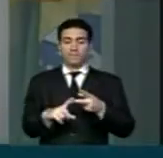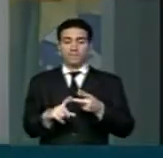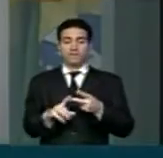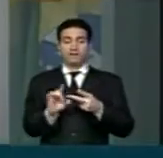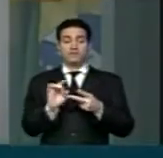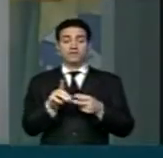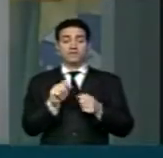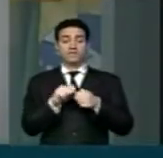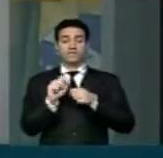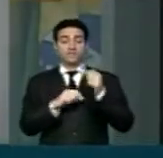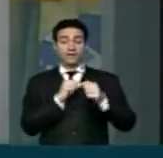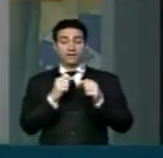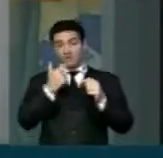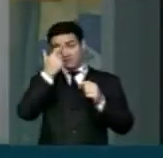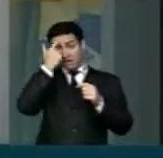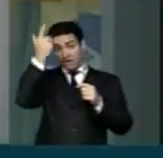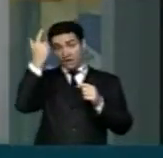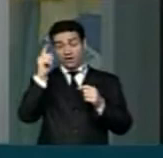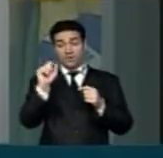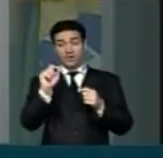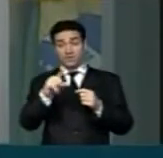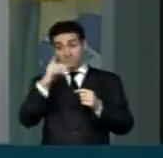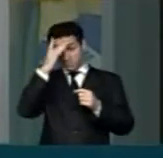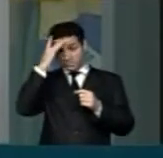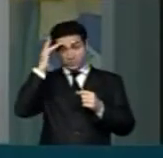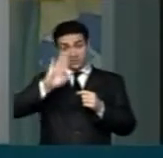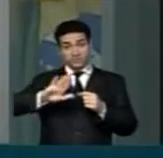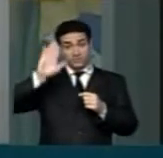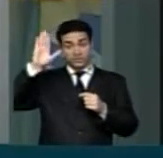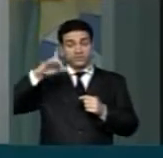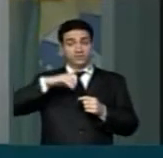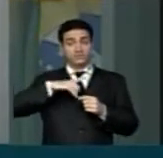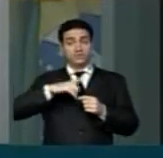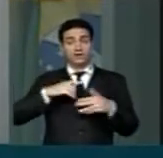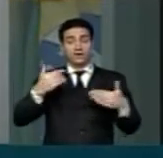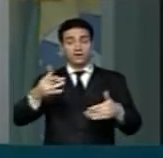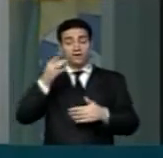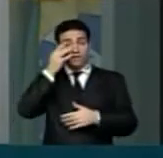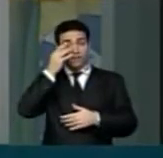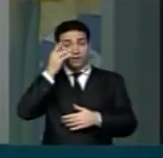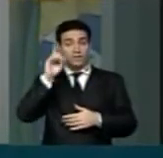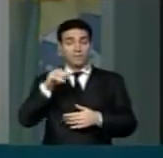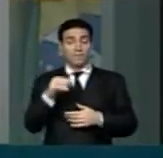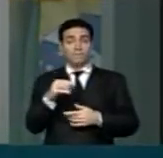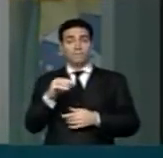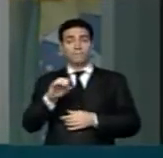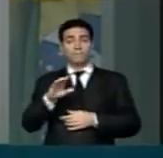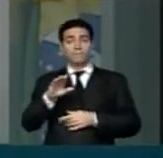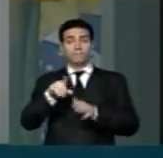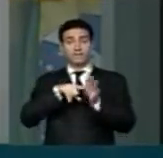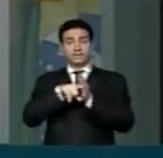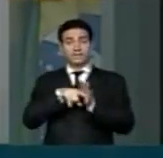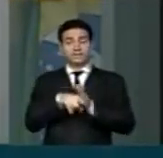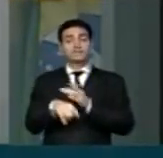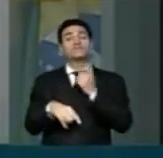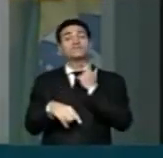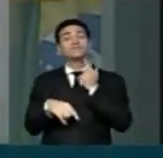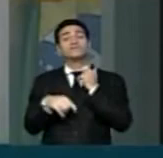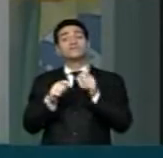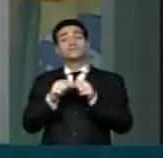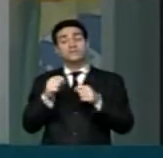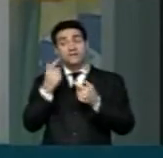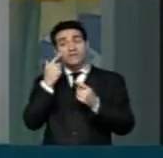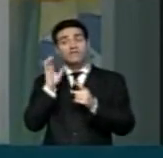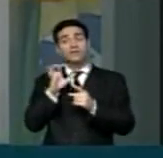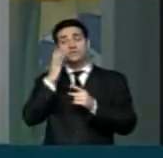para passar uma ideia de que aquele candidato está na frente das pesquisas, com o intuito de induzir o eleitor